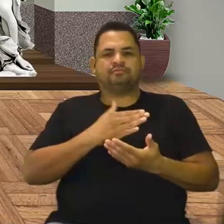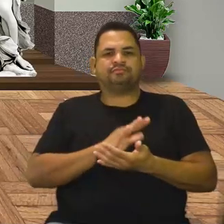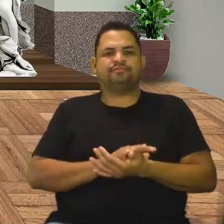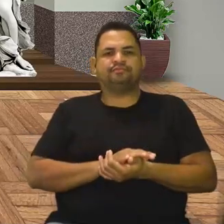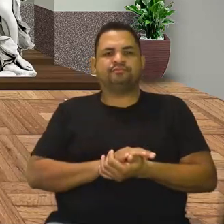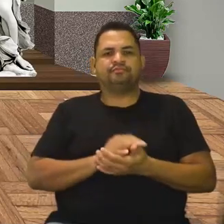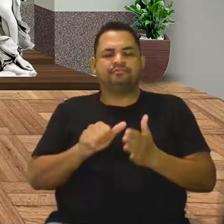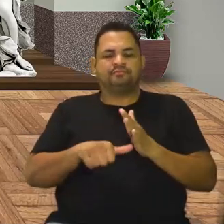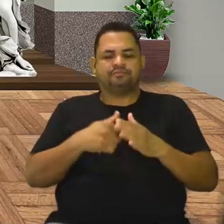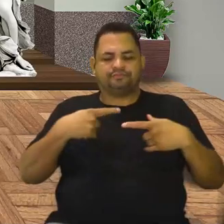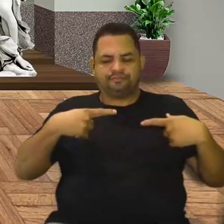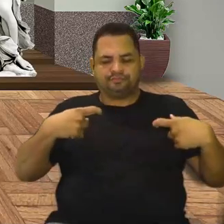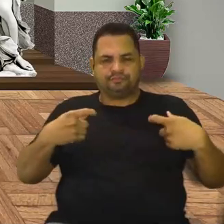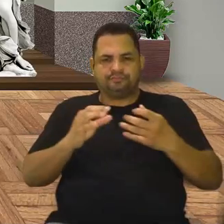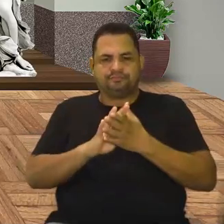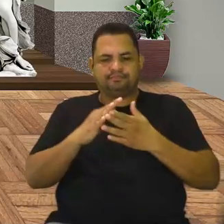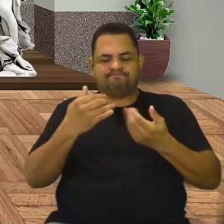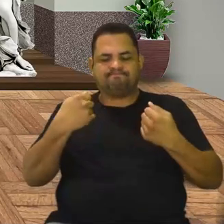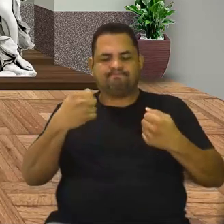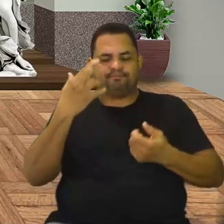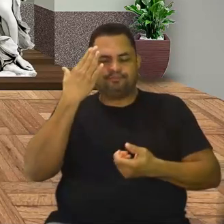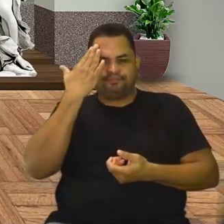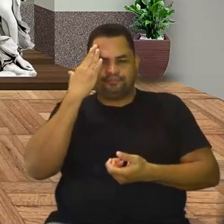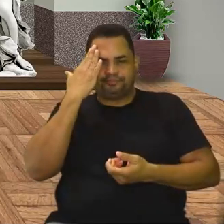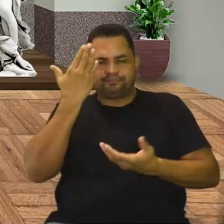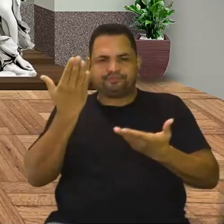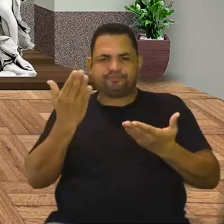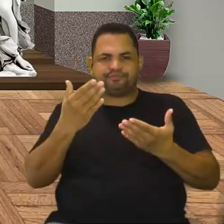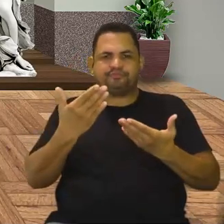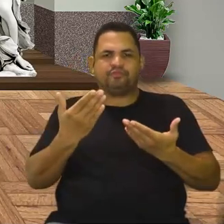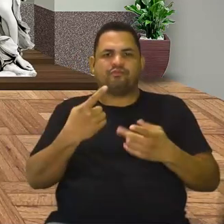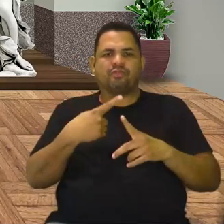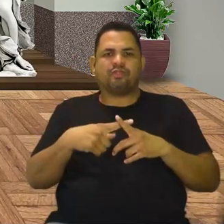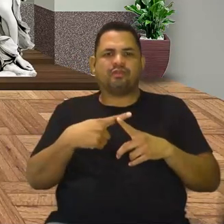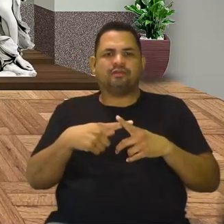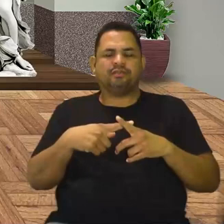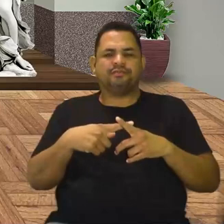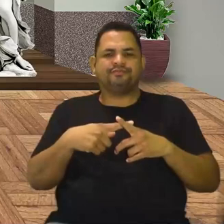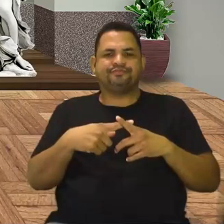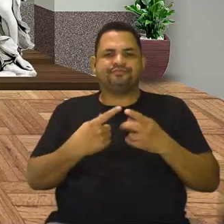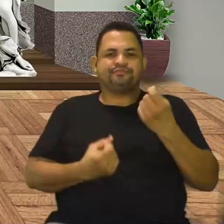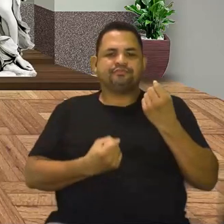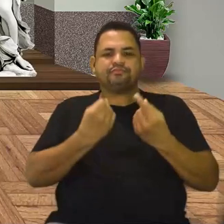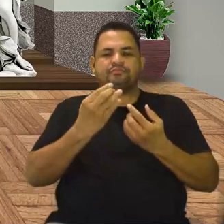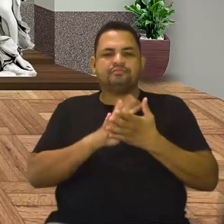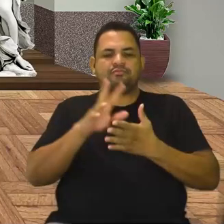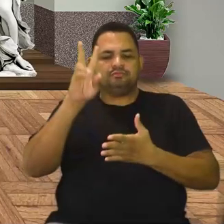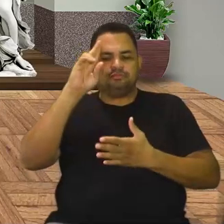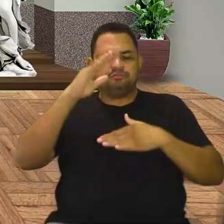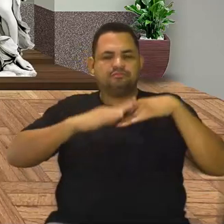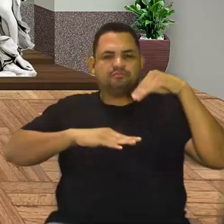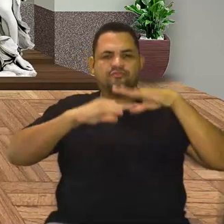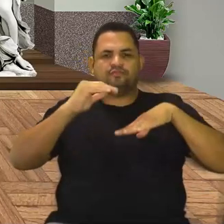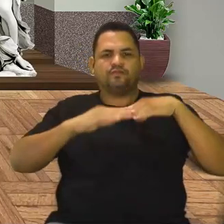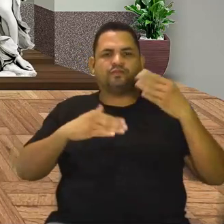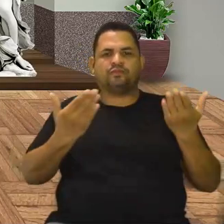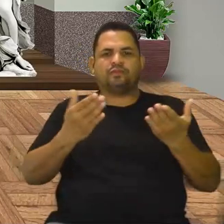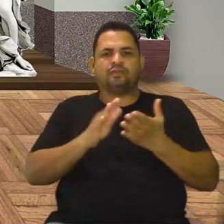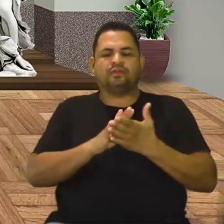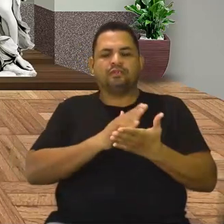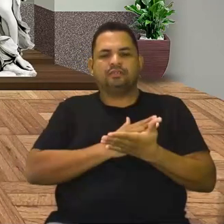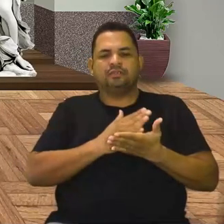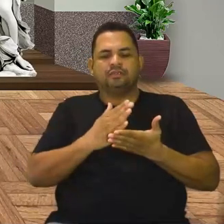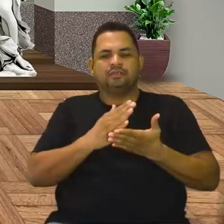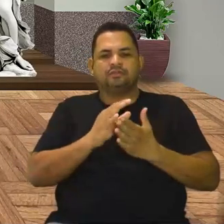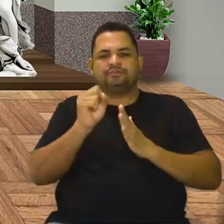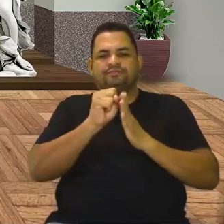E a Primeira Guerra Mundial, nós precisamos entendê-la, porque alguns historiadores dizem que o início